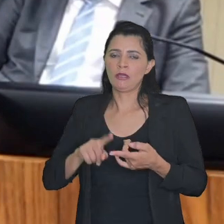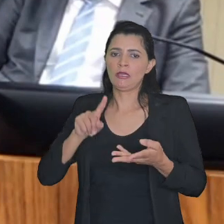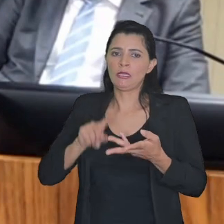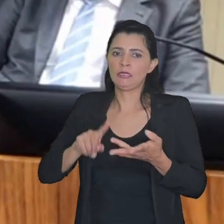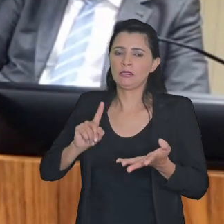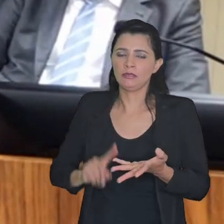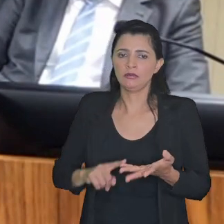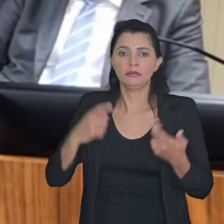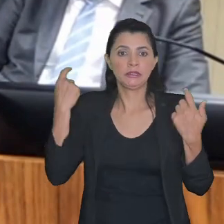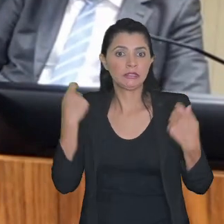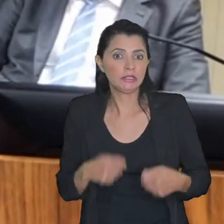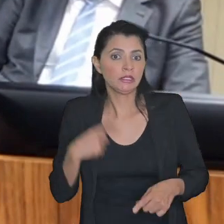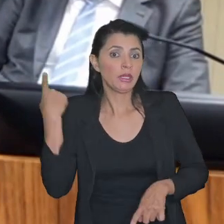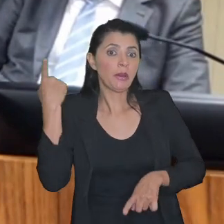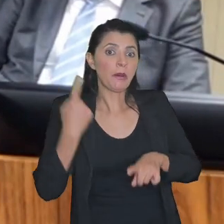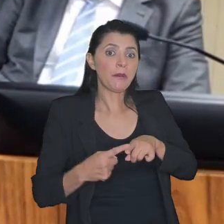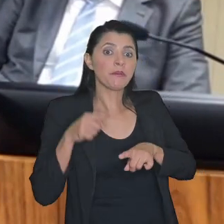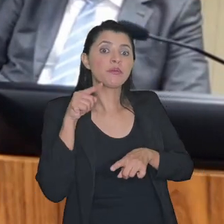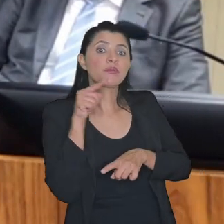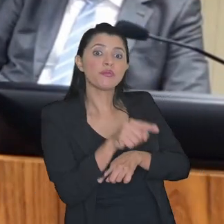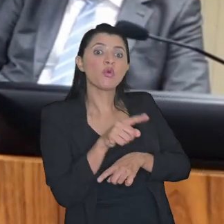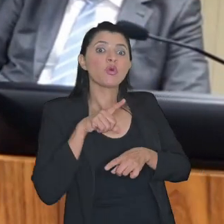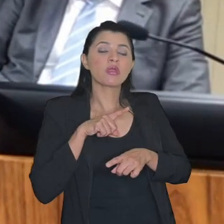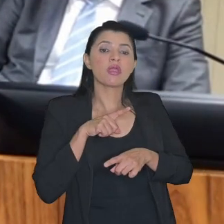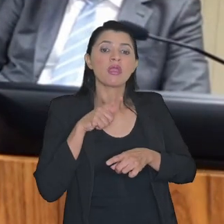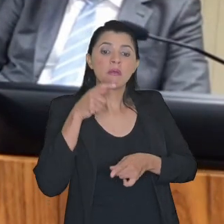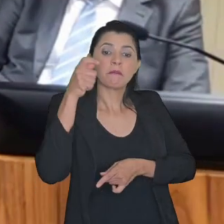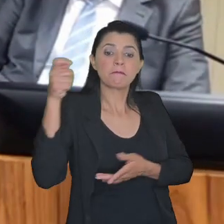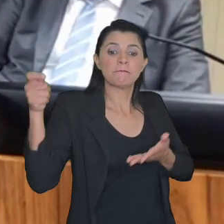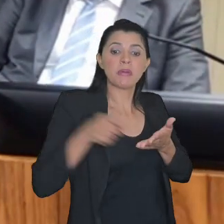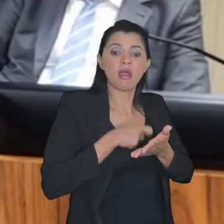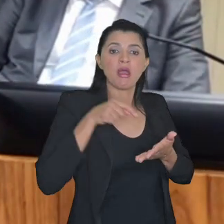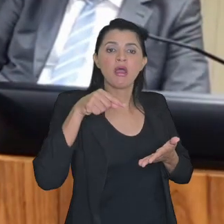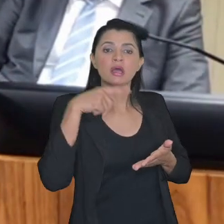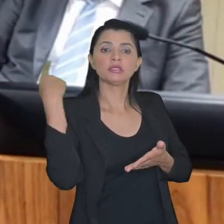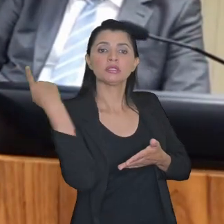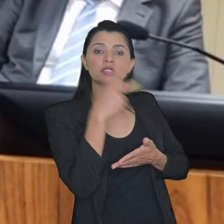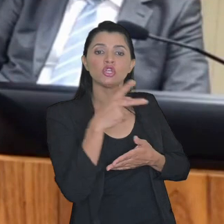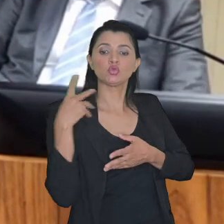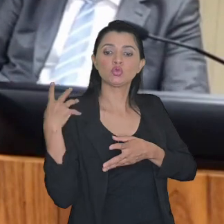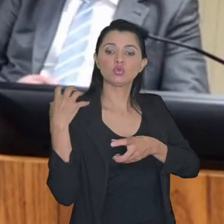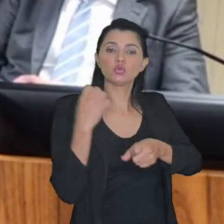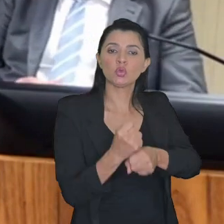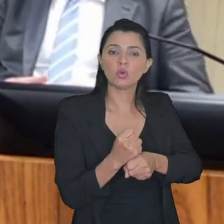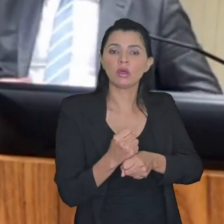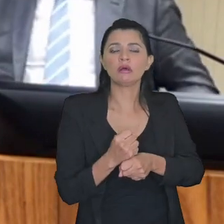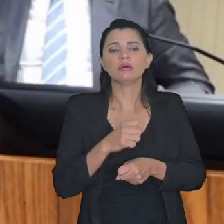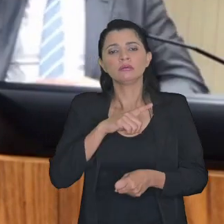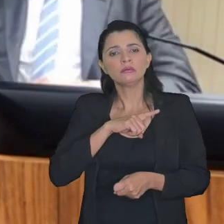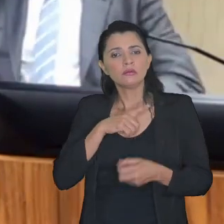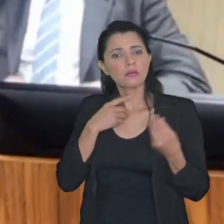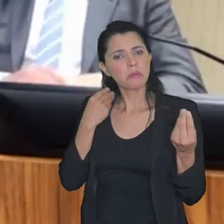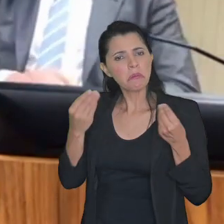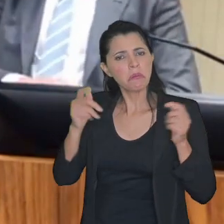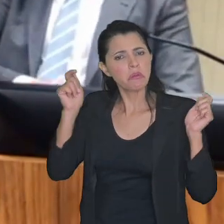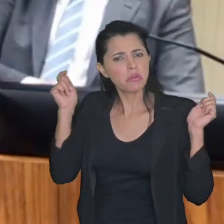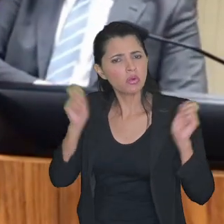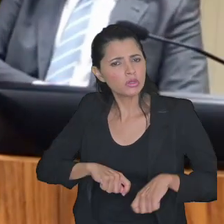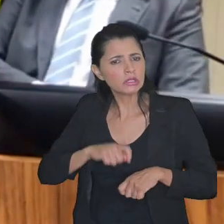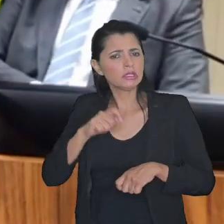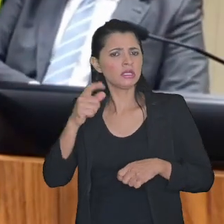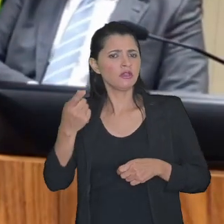o acionista porque que aquela rubrica que constava na sua contabilidade como um